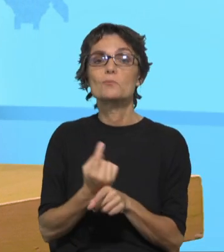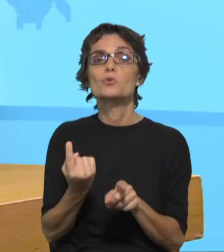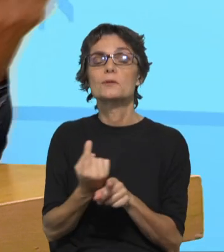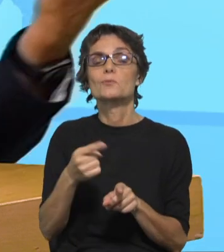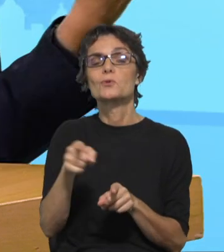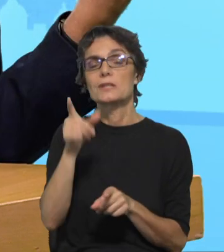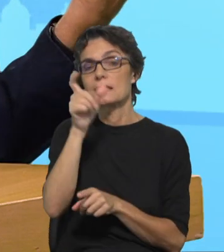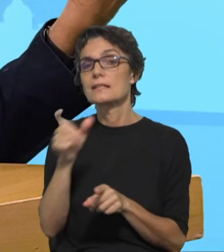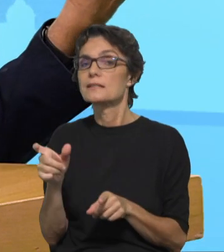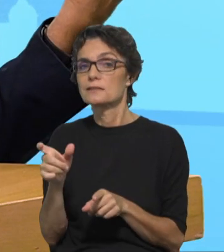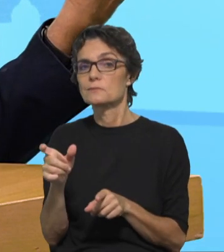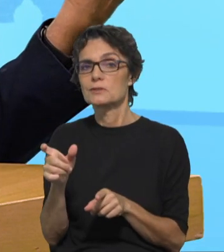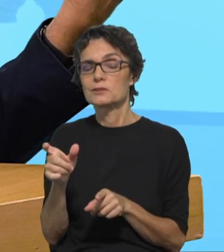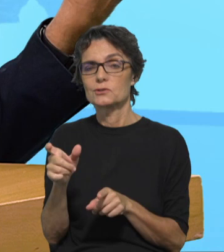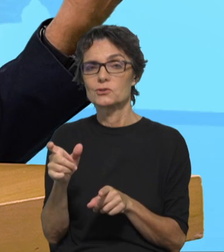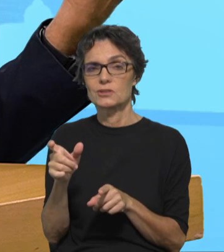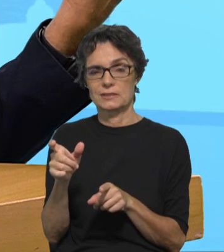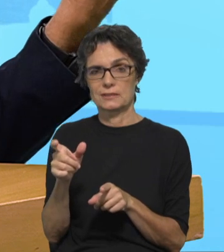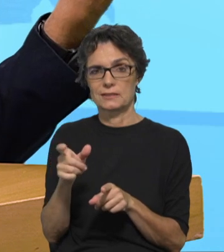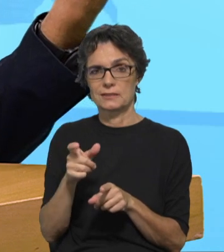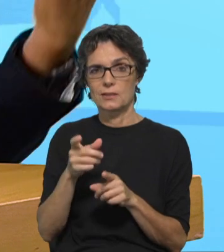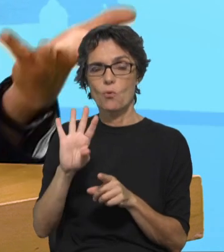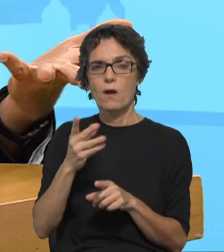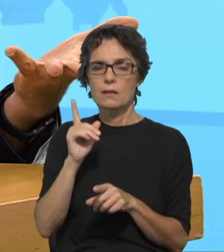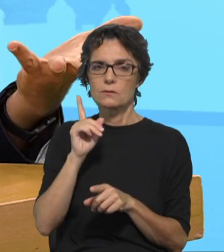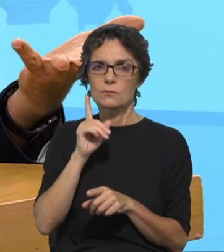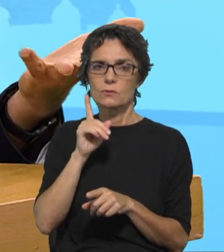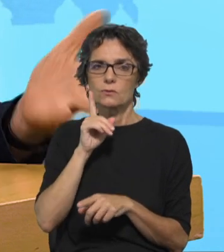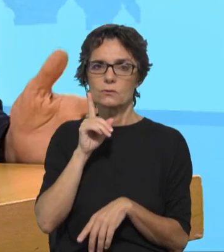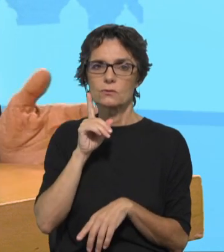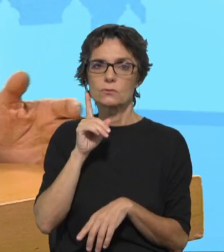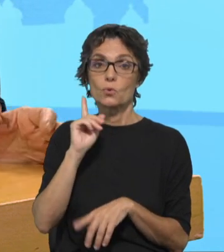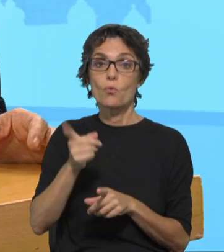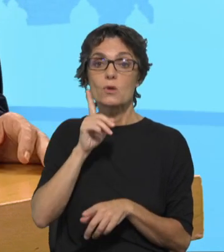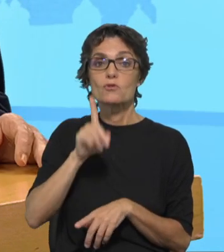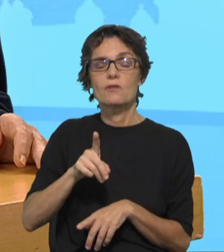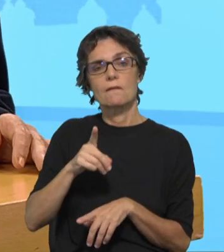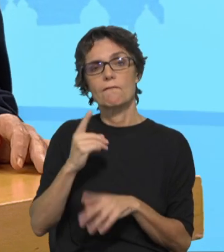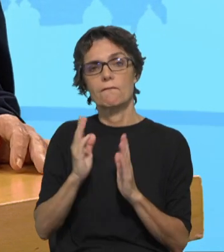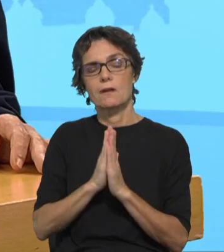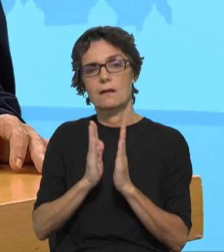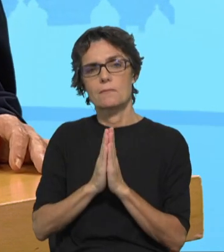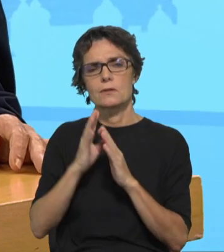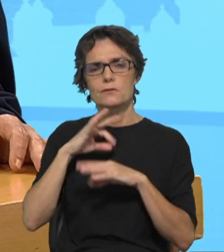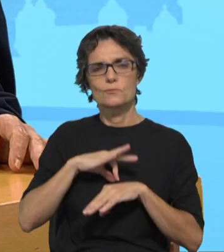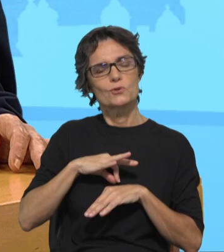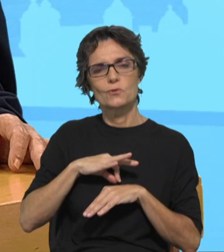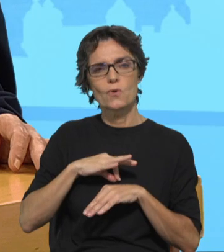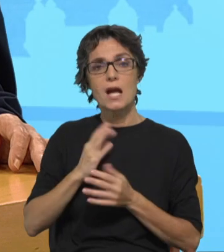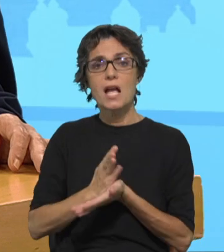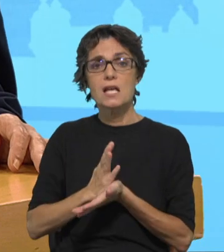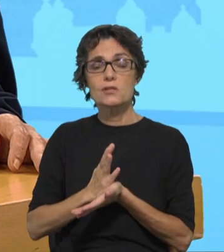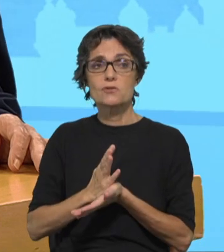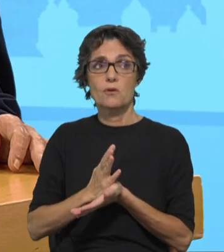apenas pensar que voltamos onde estávamos em maio. depois de experiências tão marcantes, e as Jornadas foi uma experiência